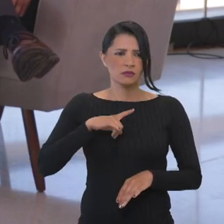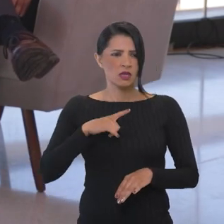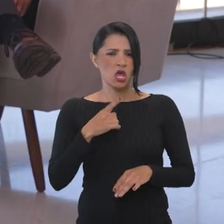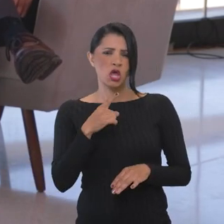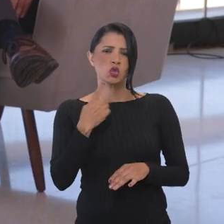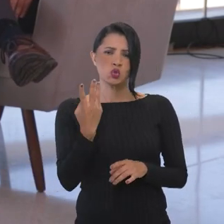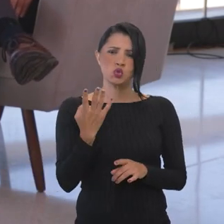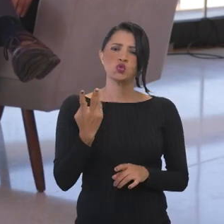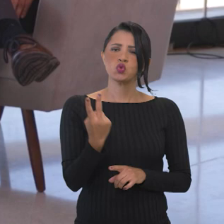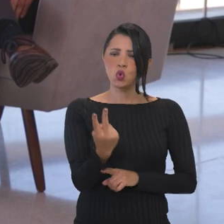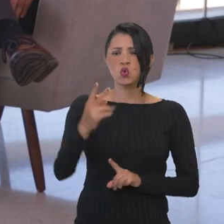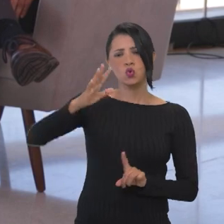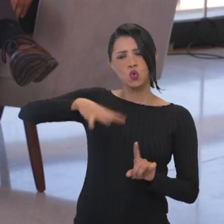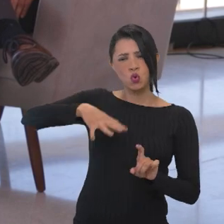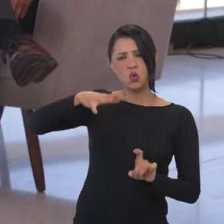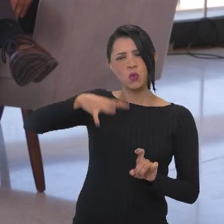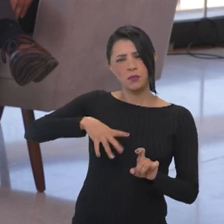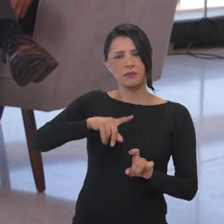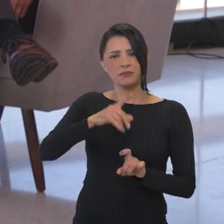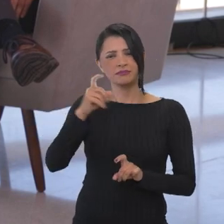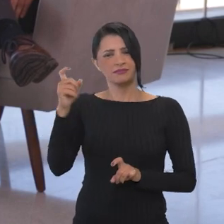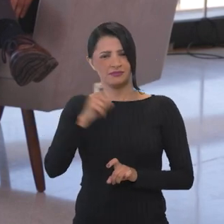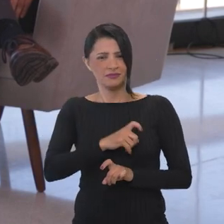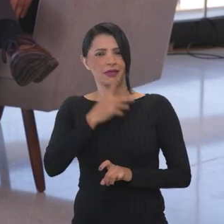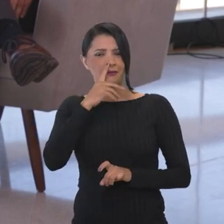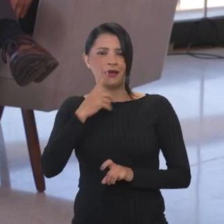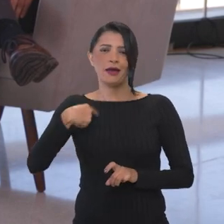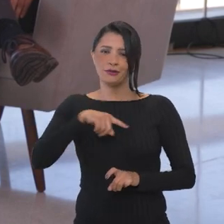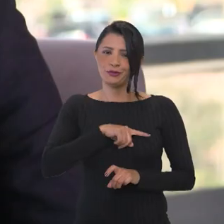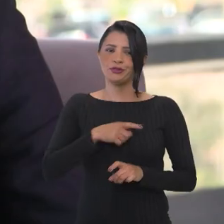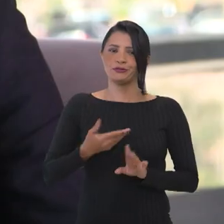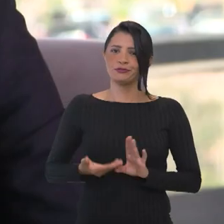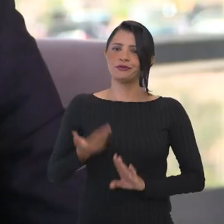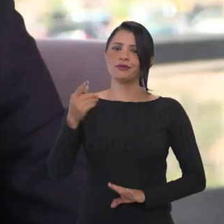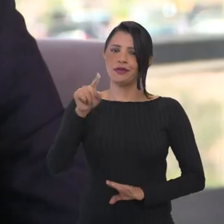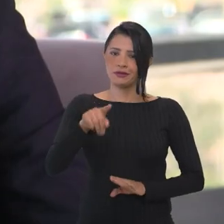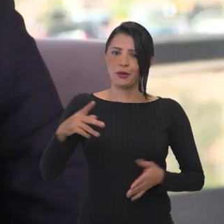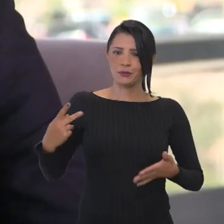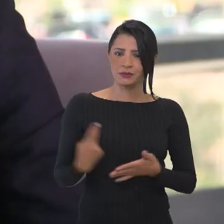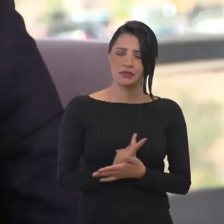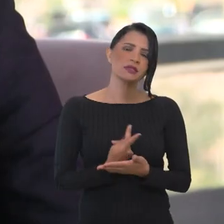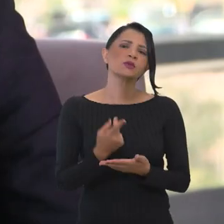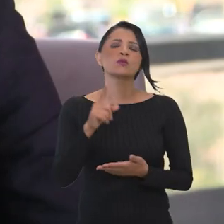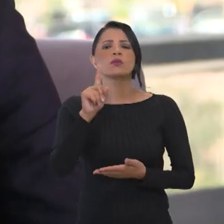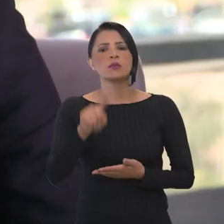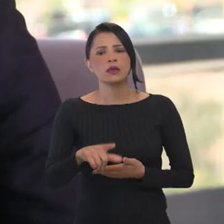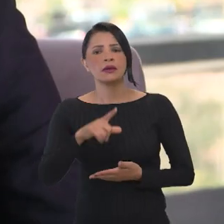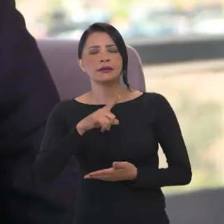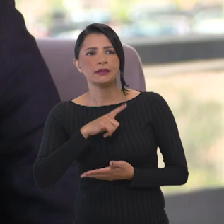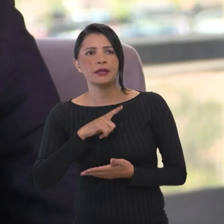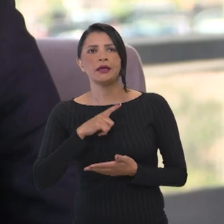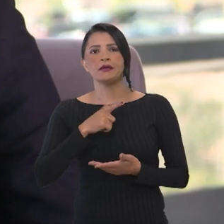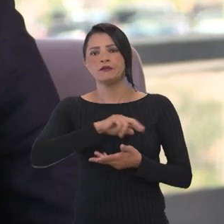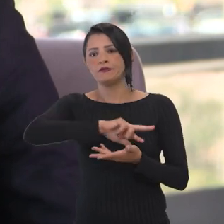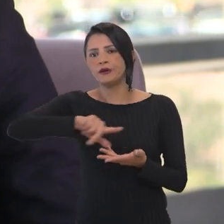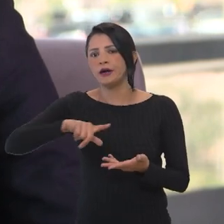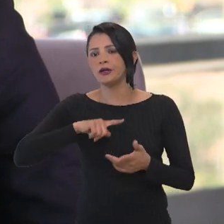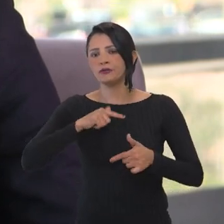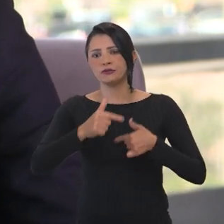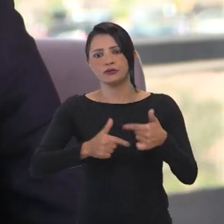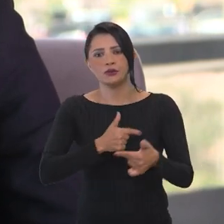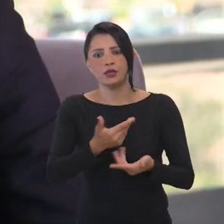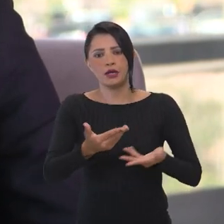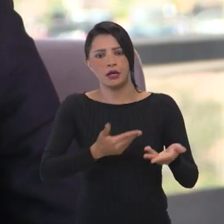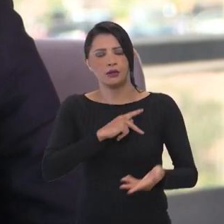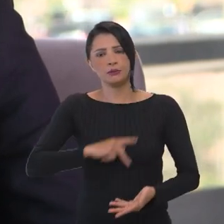interessante. São dois mitos que vale a pena desconstruir e está sendo feito isso. Quer dizer, que existem muitos funcionários públicos no